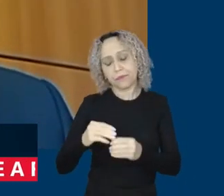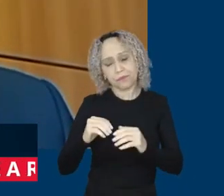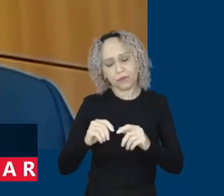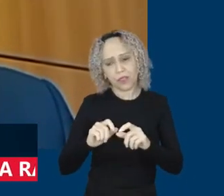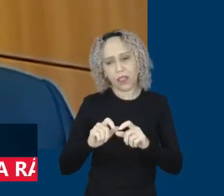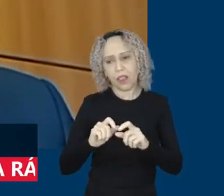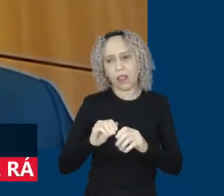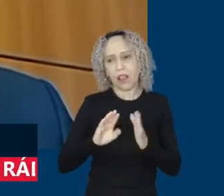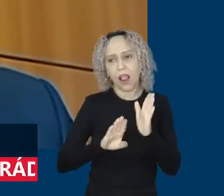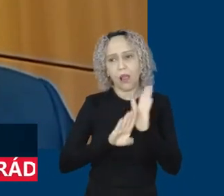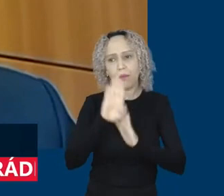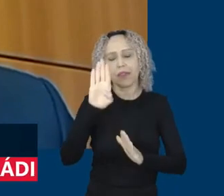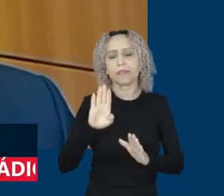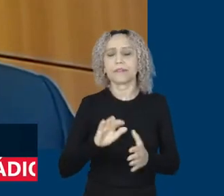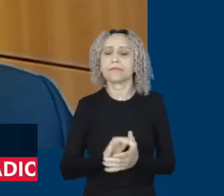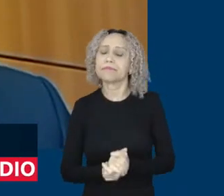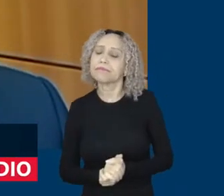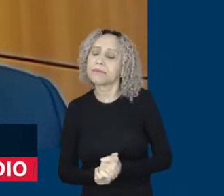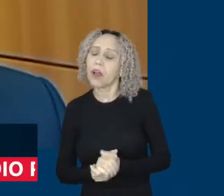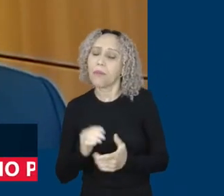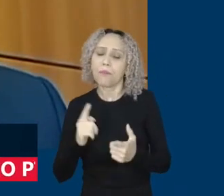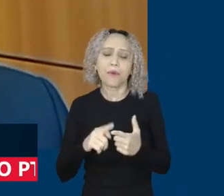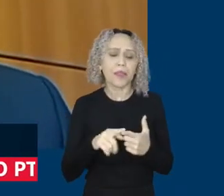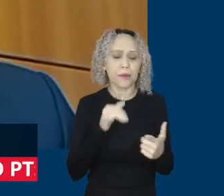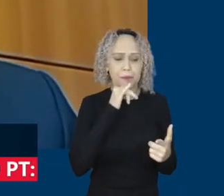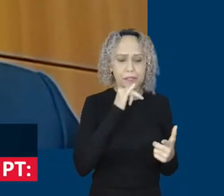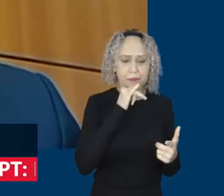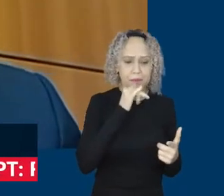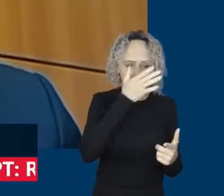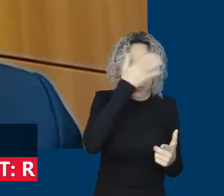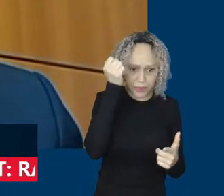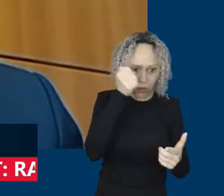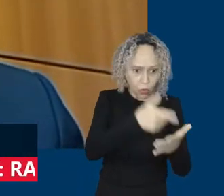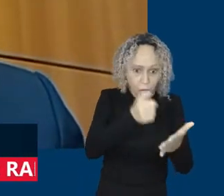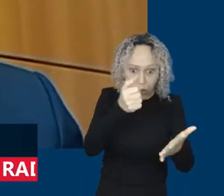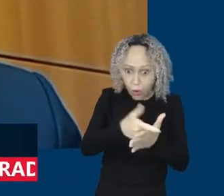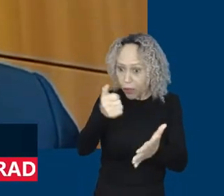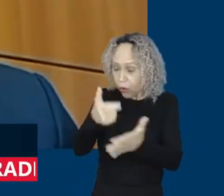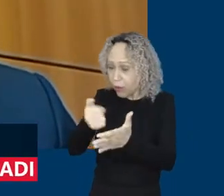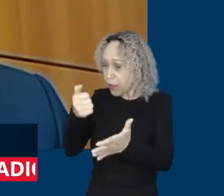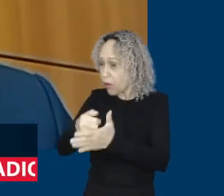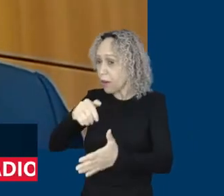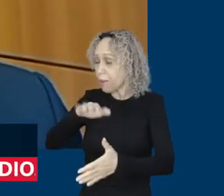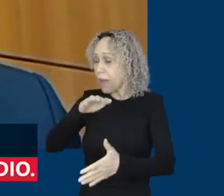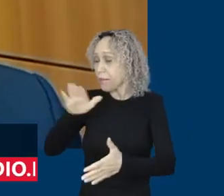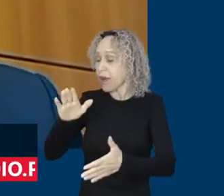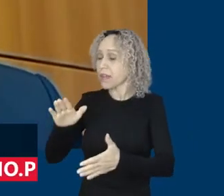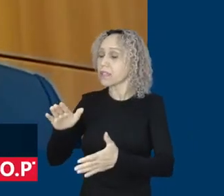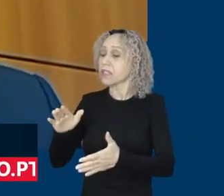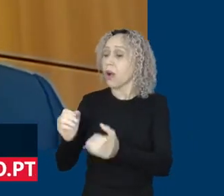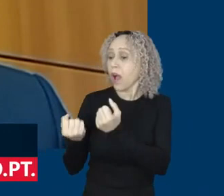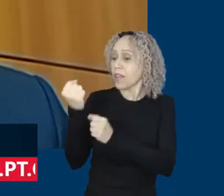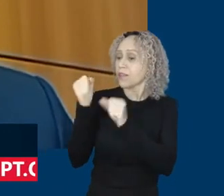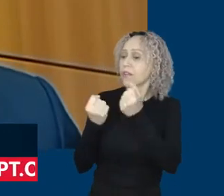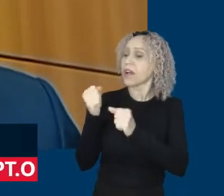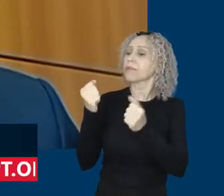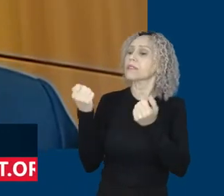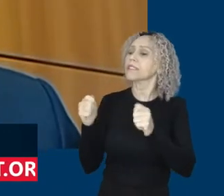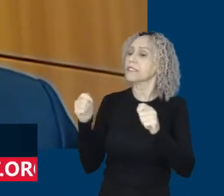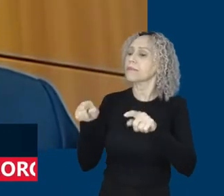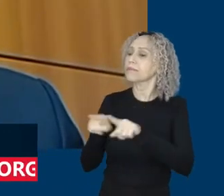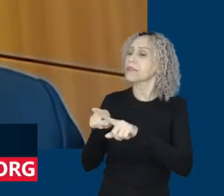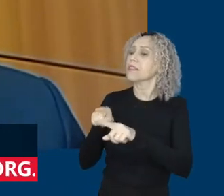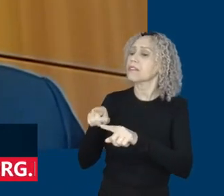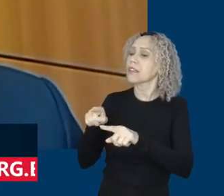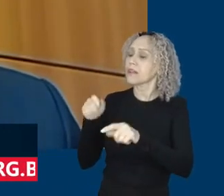com o aumento do consumo você precisa produzir mais produtos. Foi um círculo muito virtuoso que aconteceu no primeiro ciclo